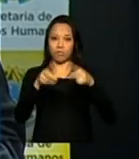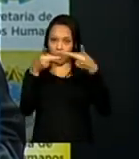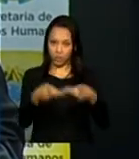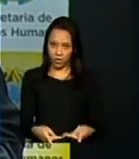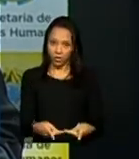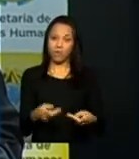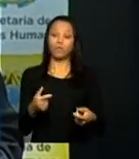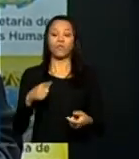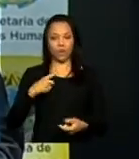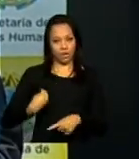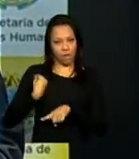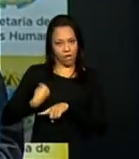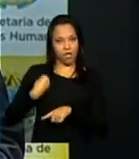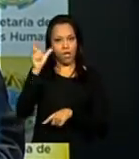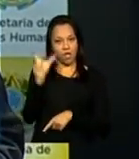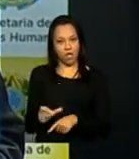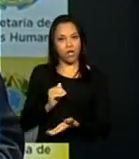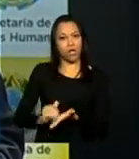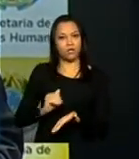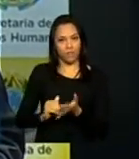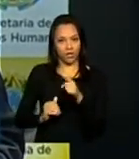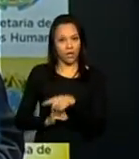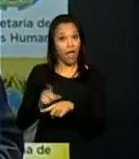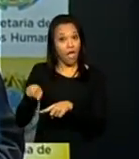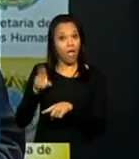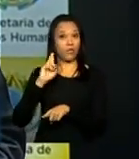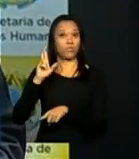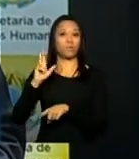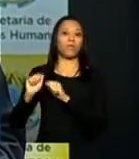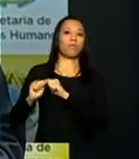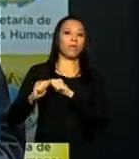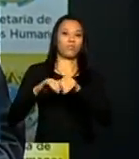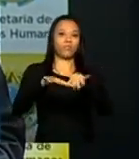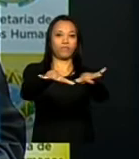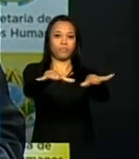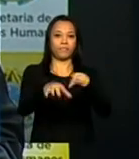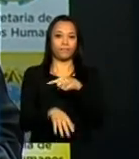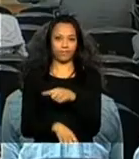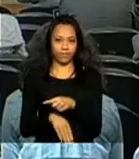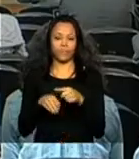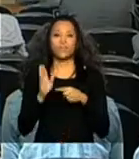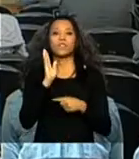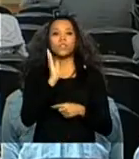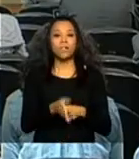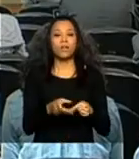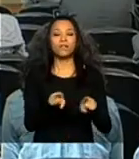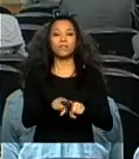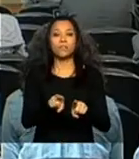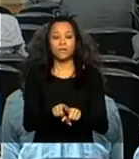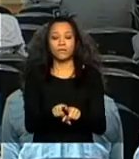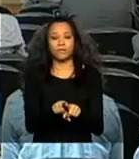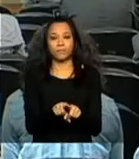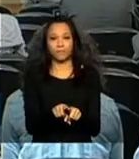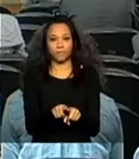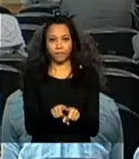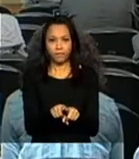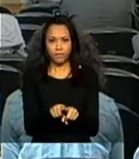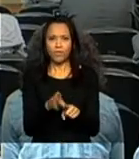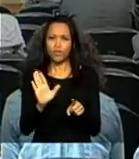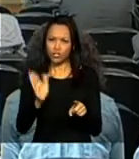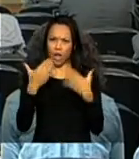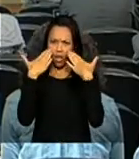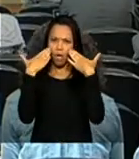Macaé está aqui, tem responsabilidade nesse processo, já também foi